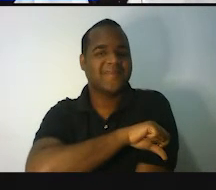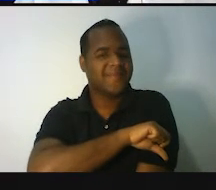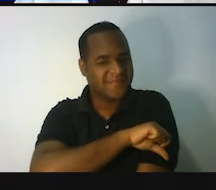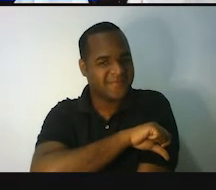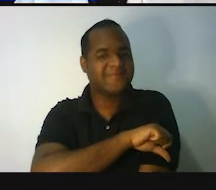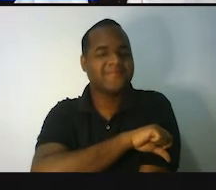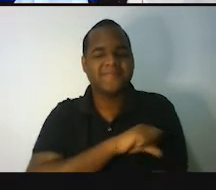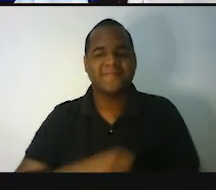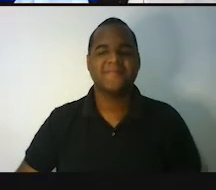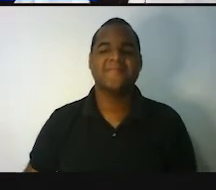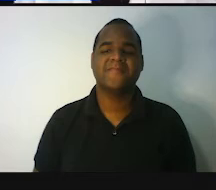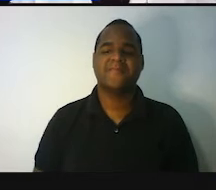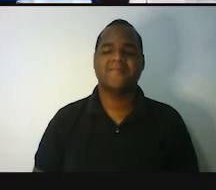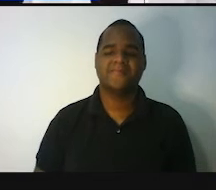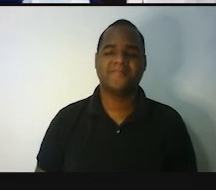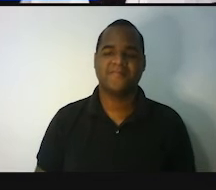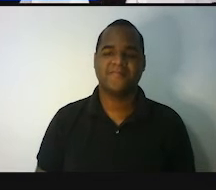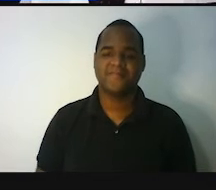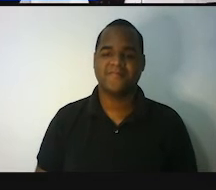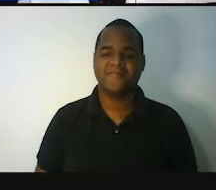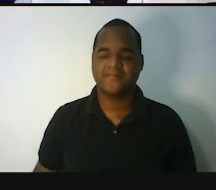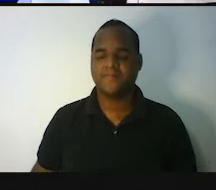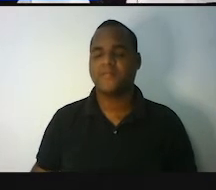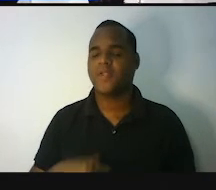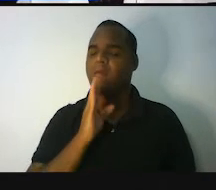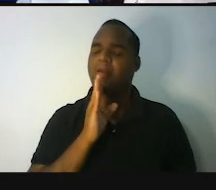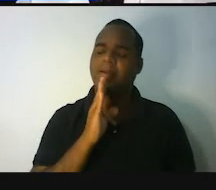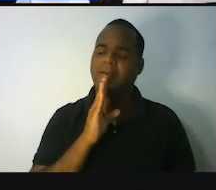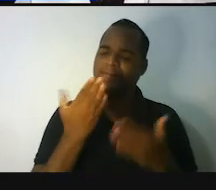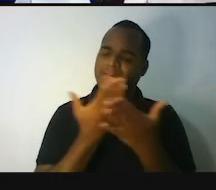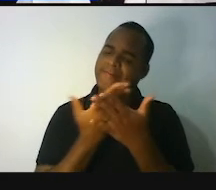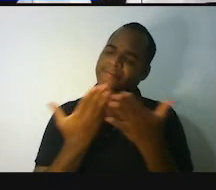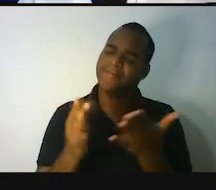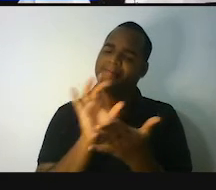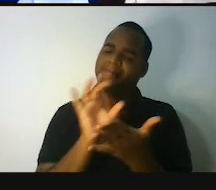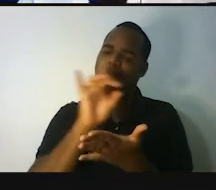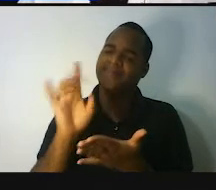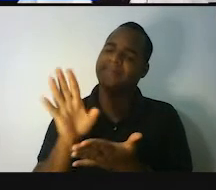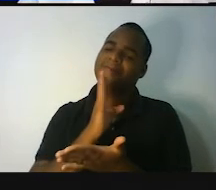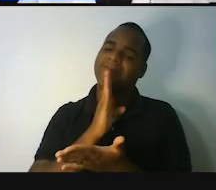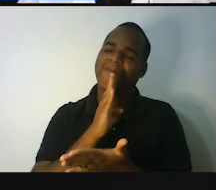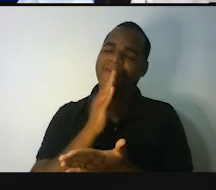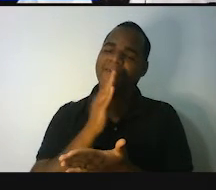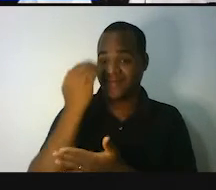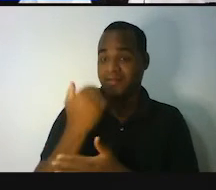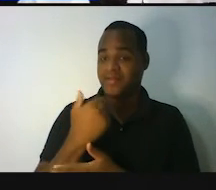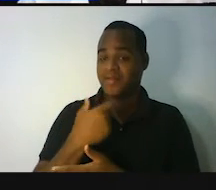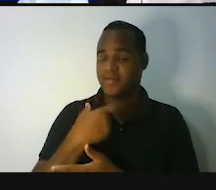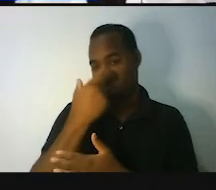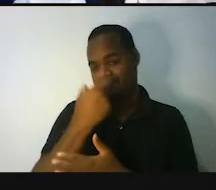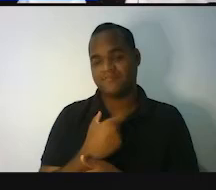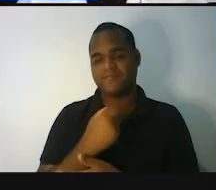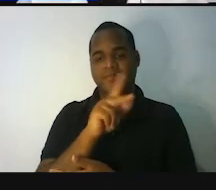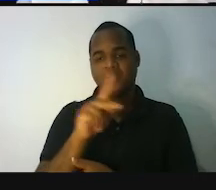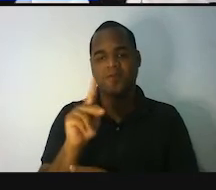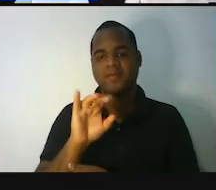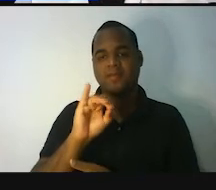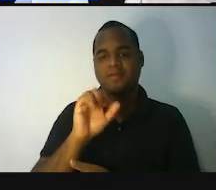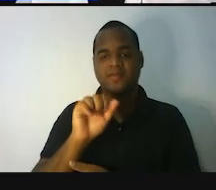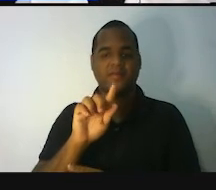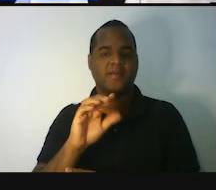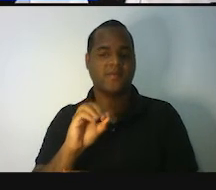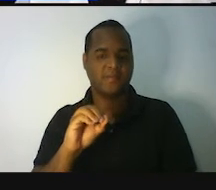ano. Você já me conhece, eu sou o professor Iago Ramos,